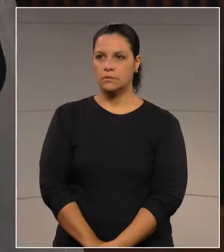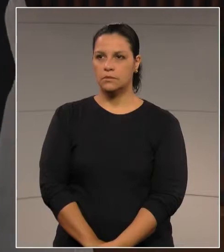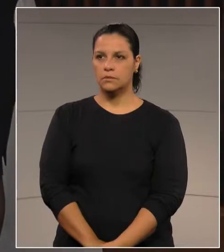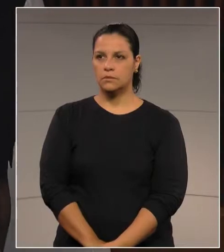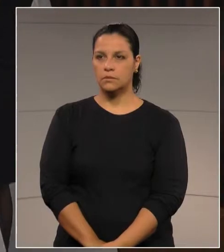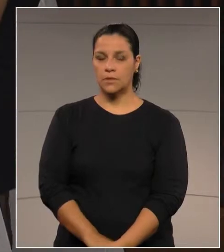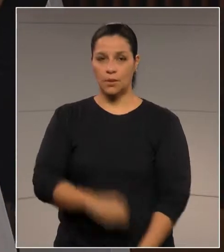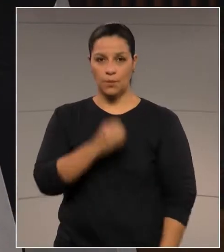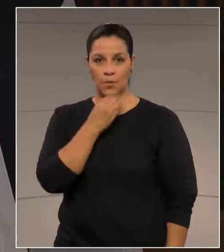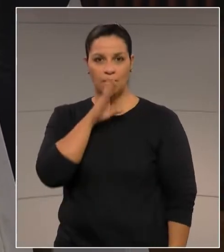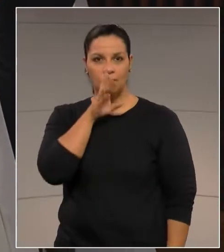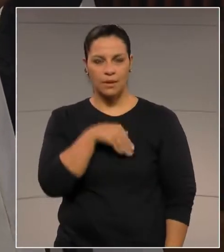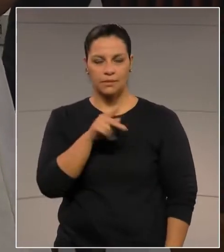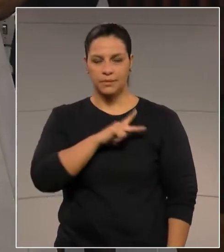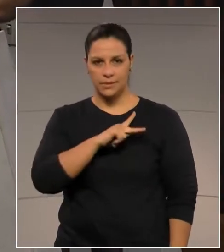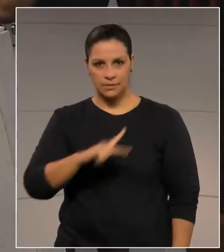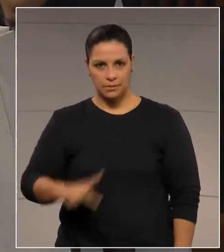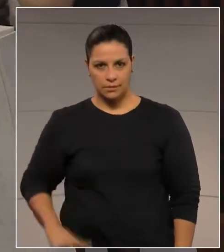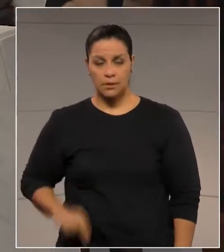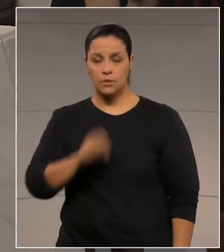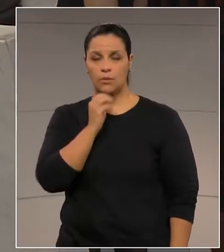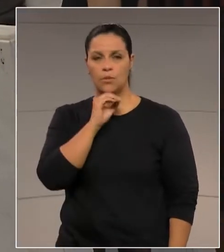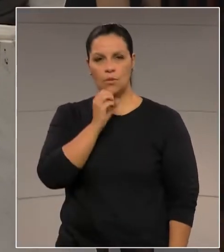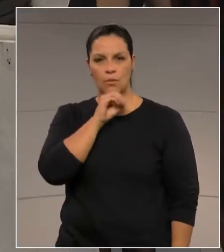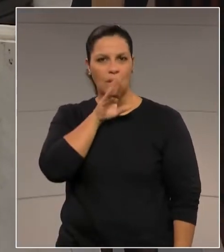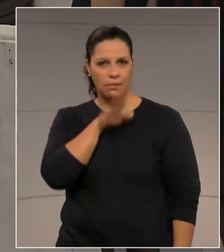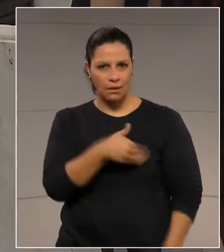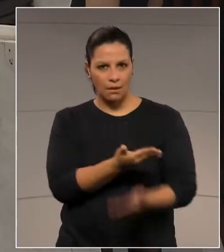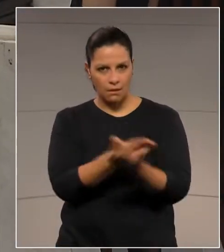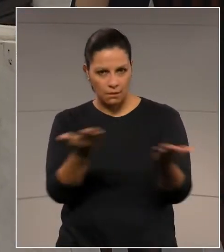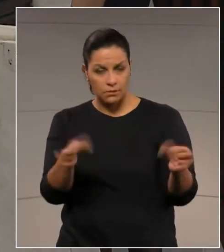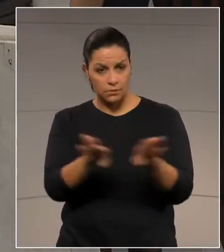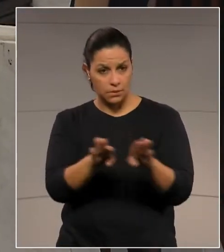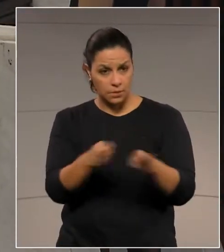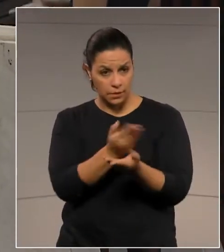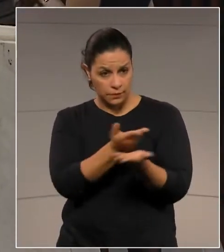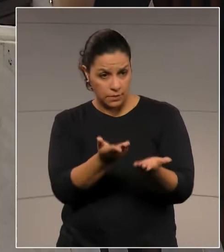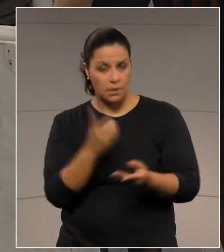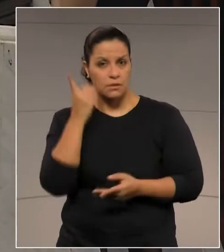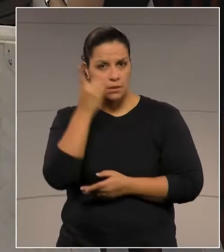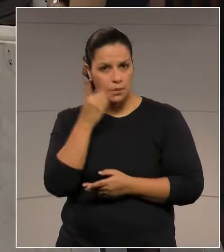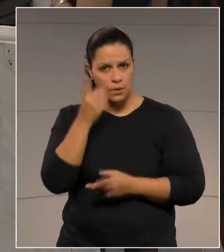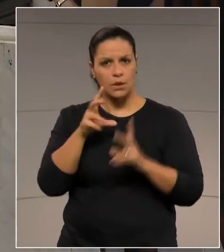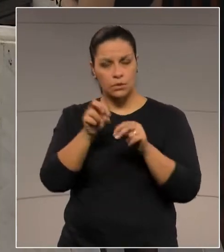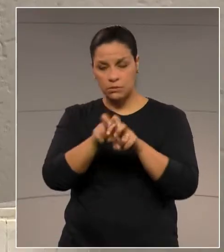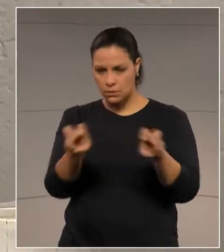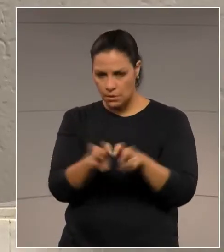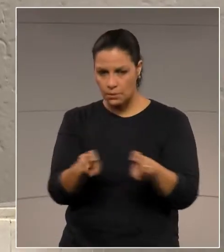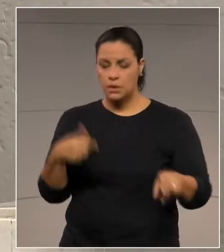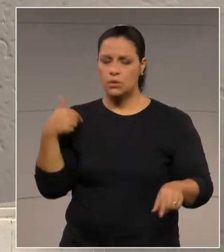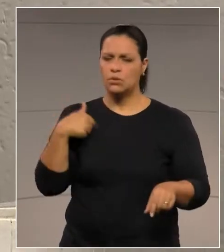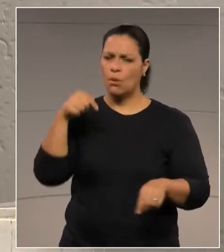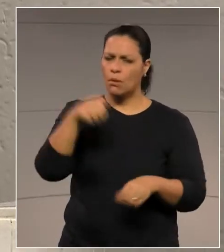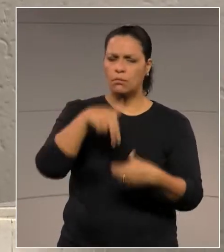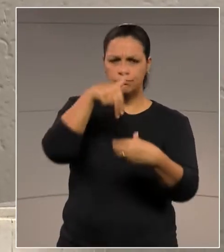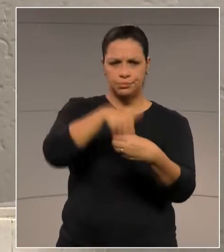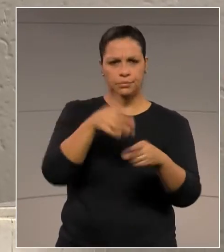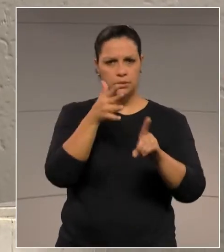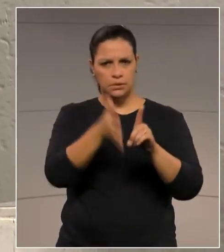Boa tarde, senhor presidente, boa tarde à mesa, deputadas e deputados. Hoje eu venho a essa tribuna, presidente,